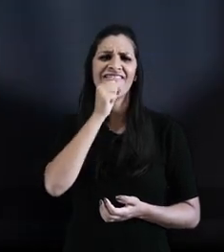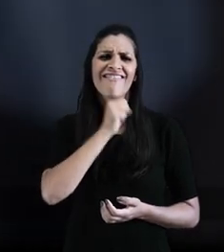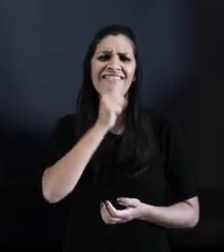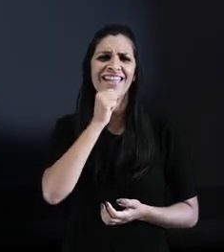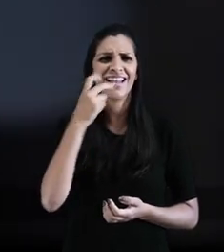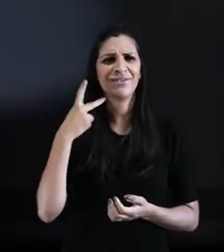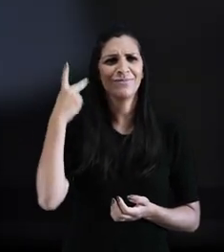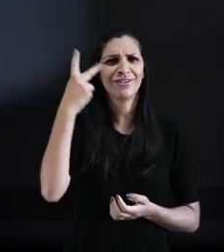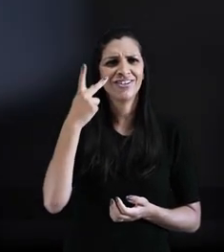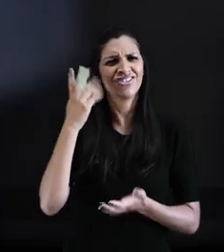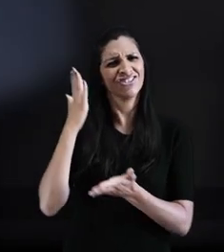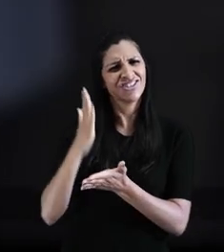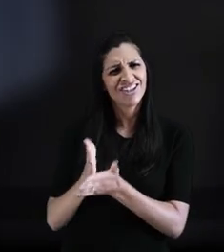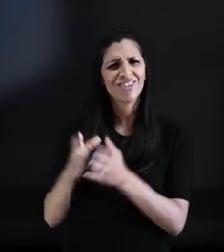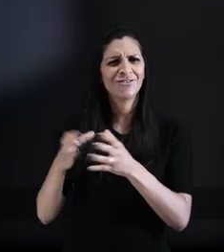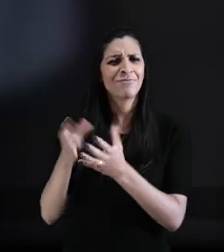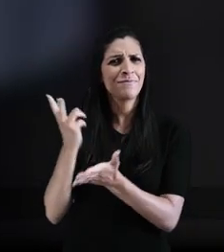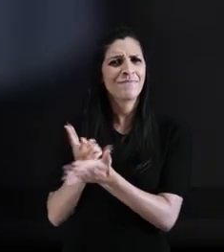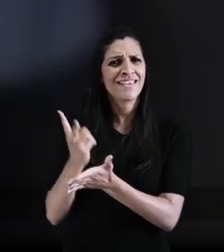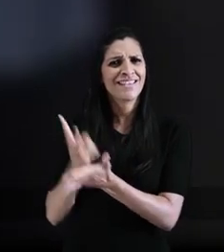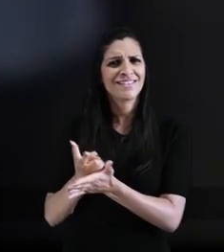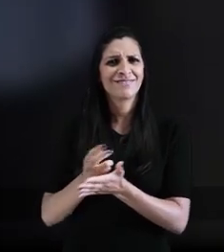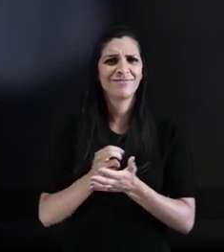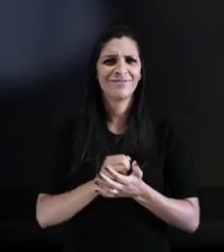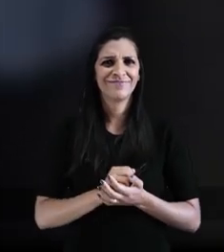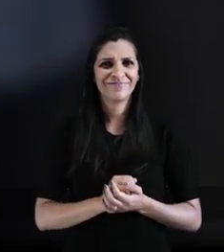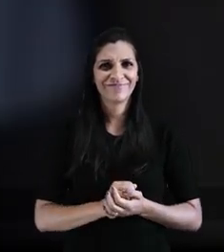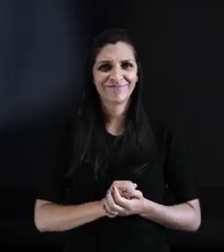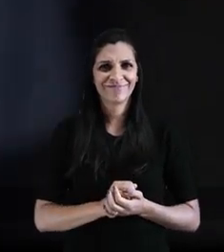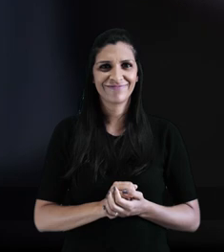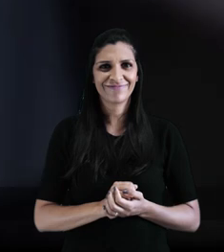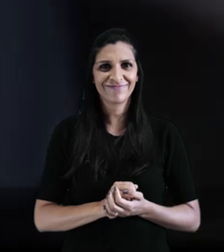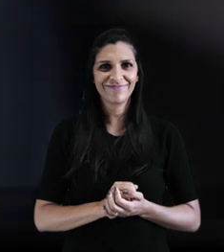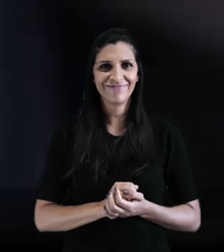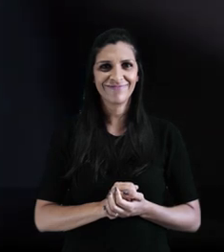Essa é a velha política. Chega dos mesmos de sempre.